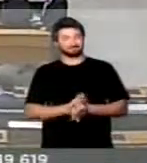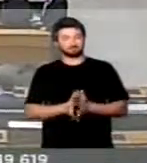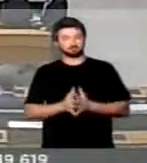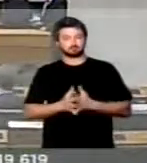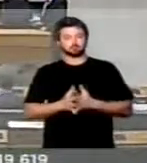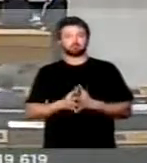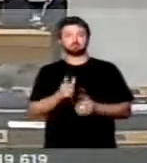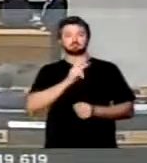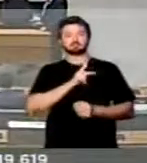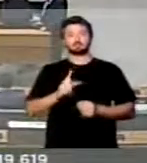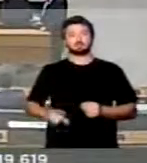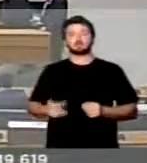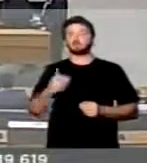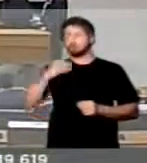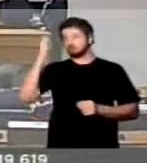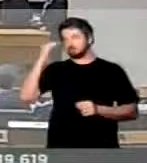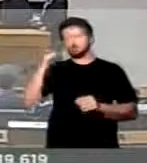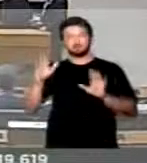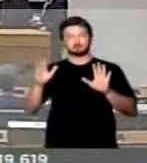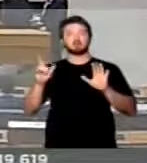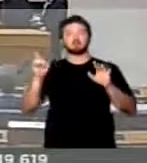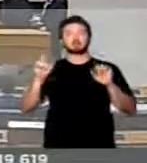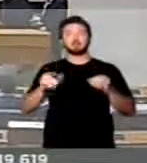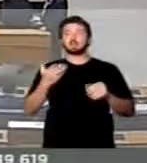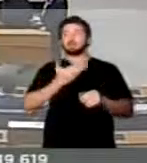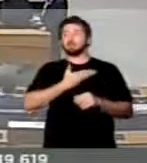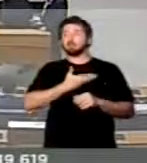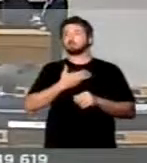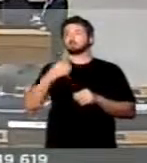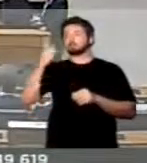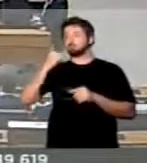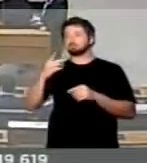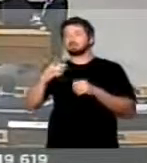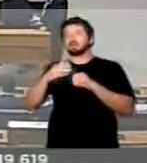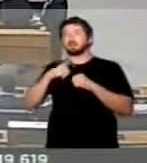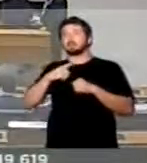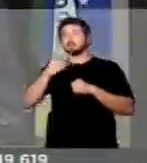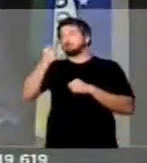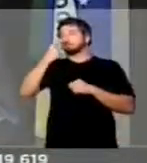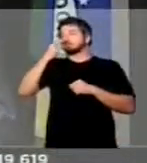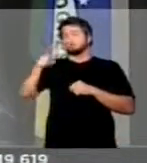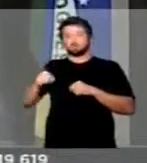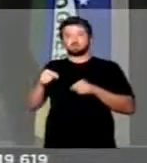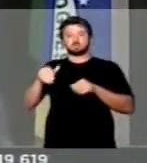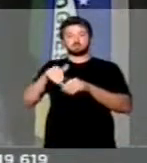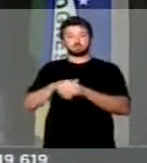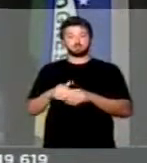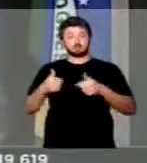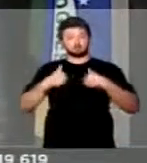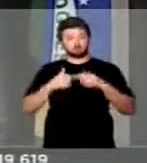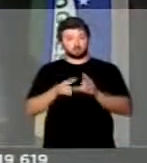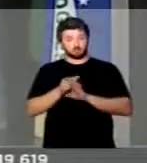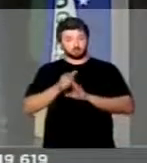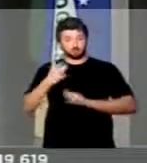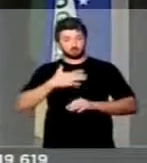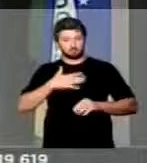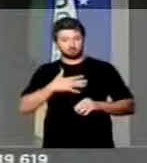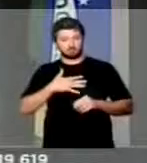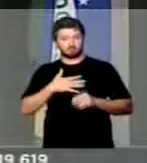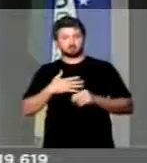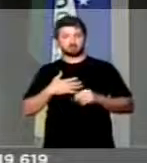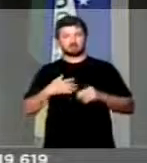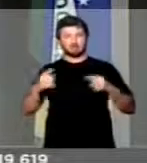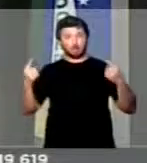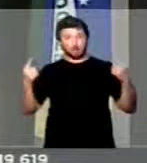Eu sei que é uma pauta querida por alguns colegas aqui, e aqui nesse encaminhamento não é exatamente